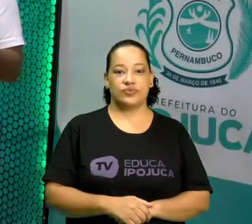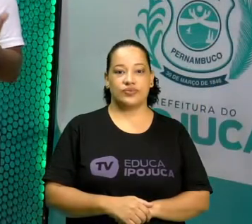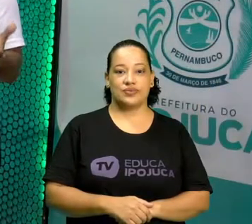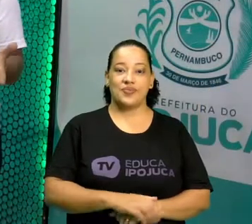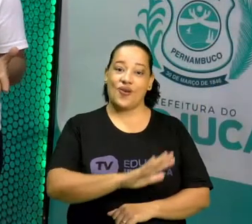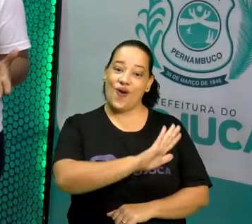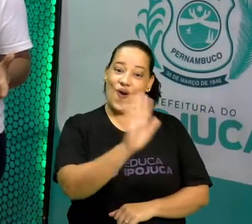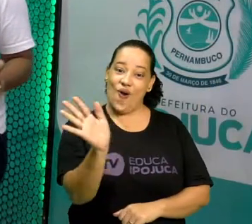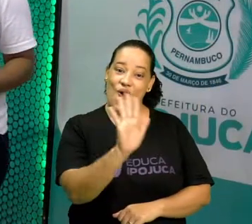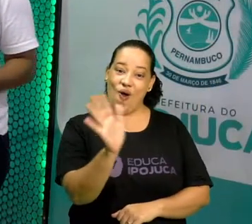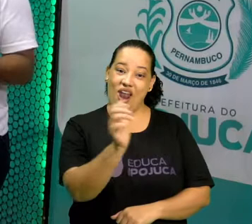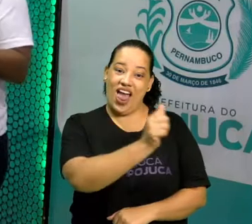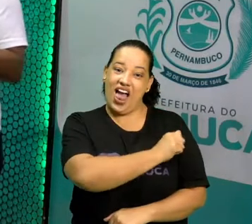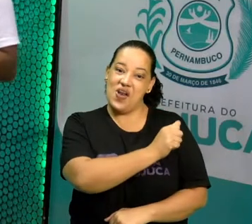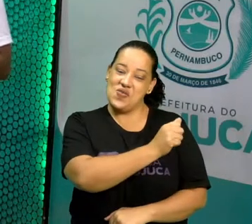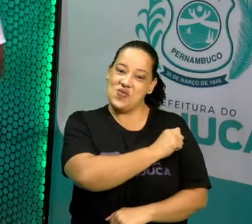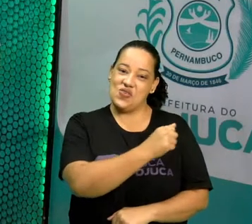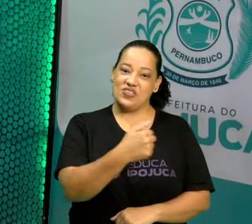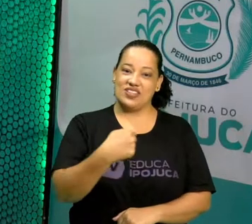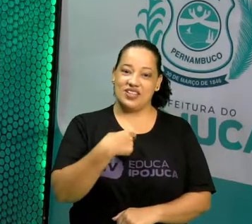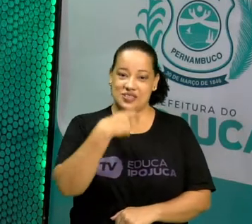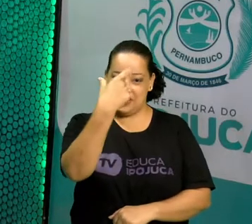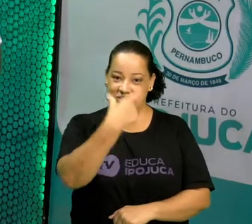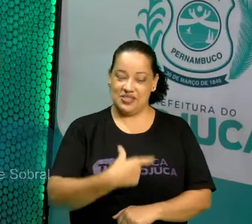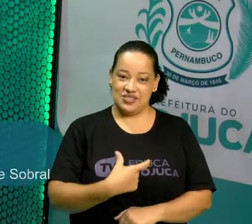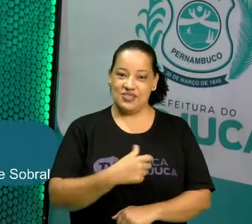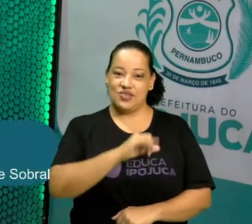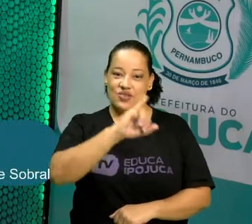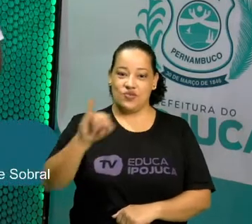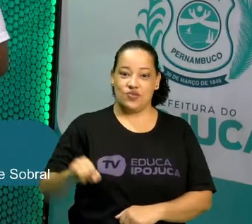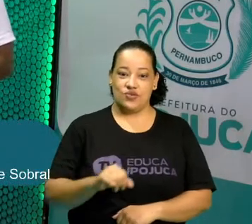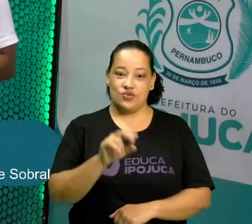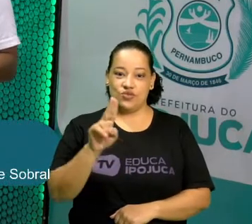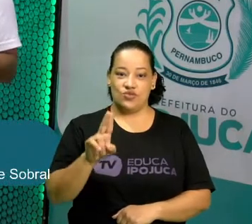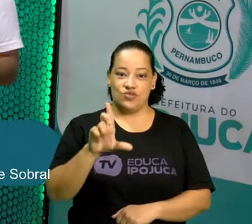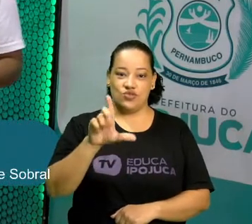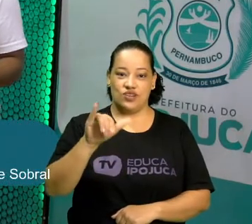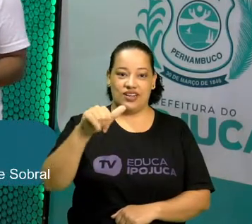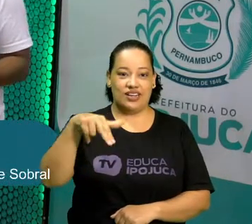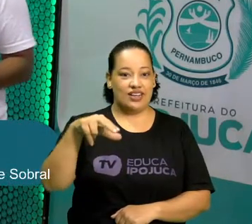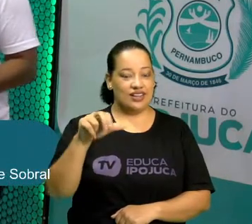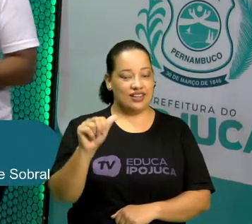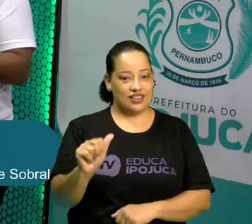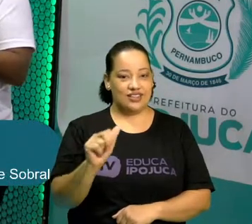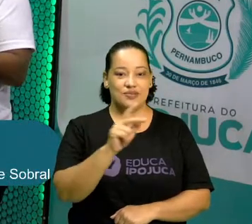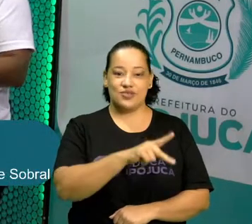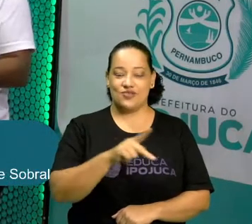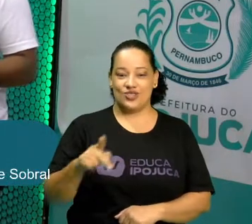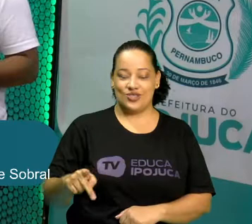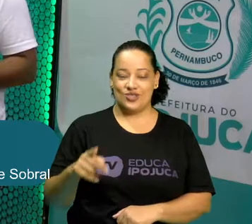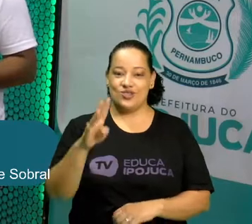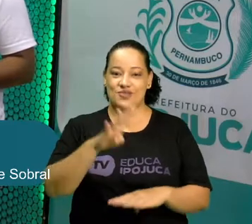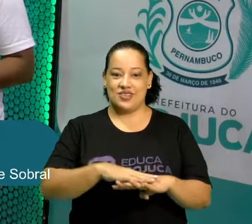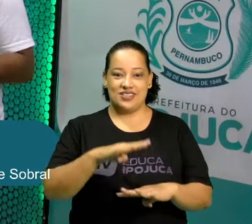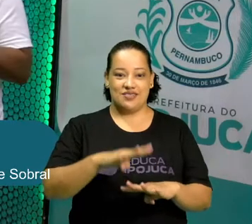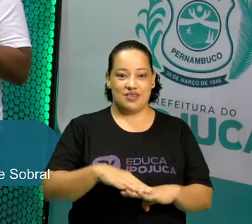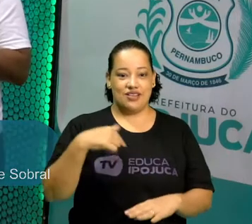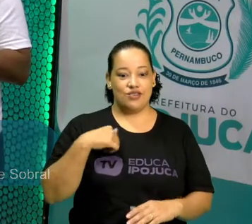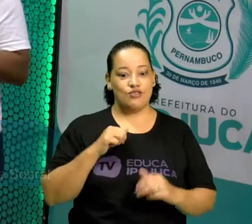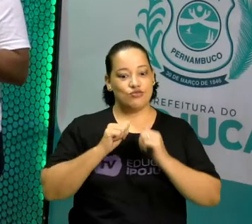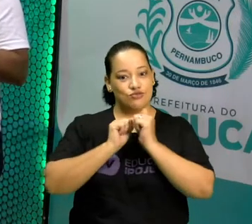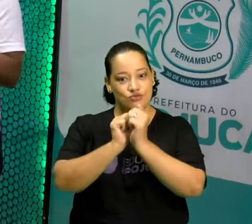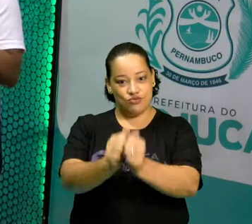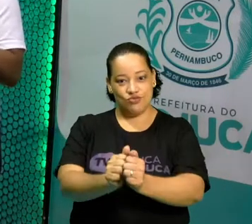Olá aluno, sou Juliana Arcanjo, professora de matemática e estarei com vocês nas próximas aulas.